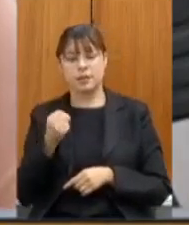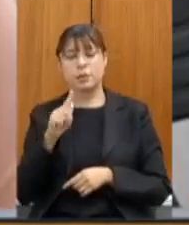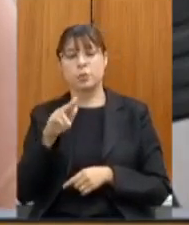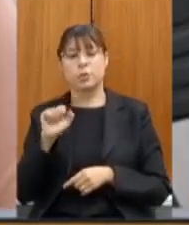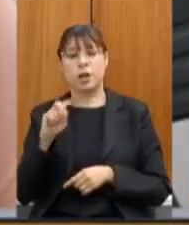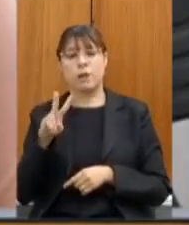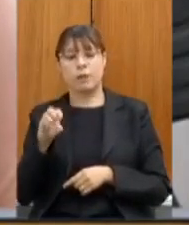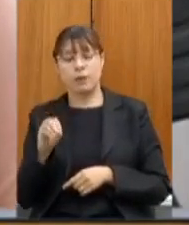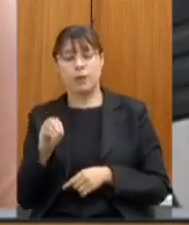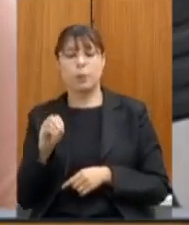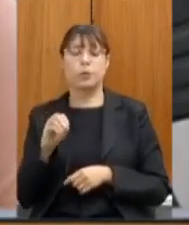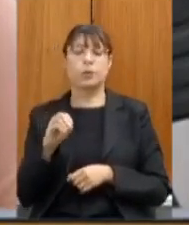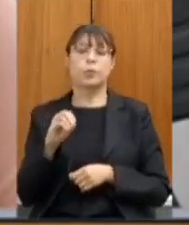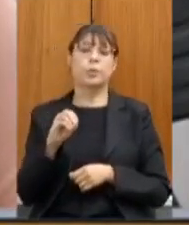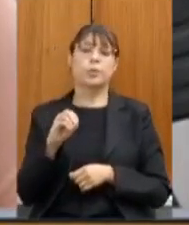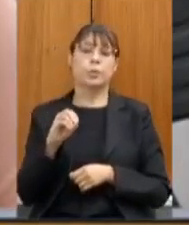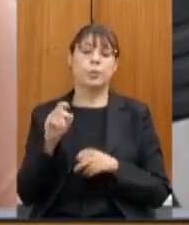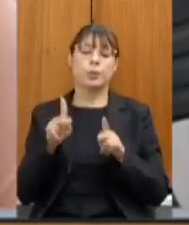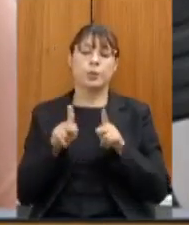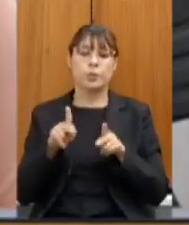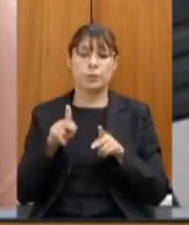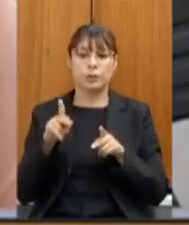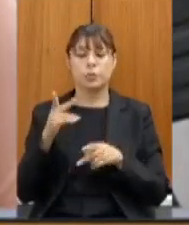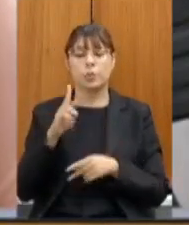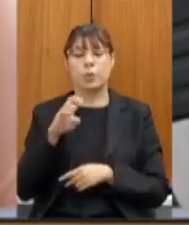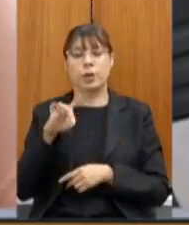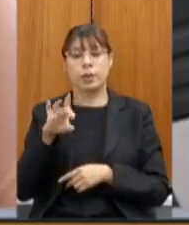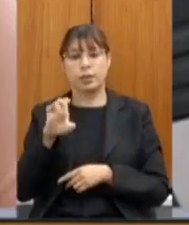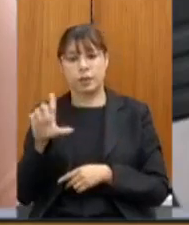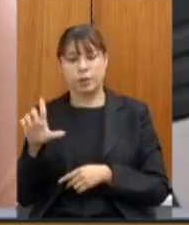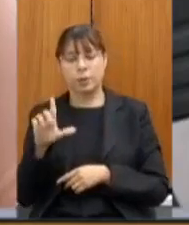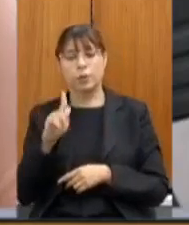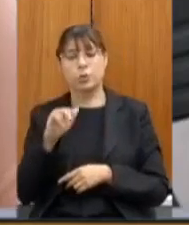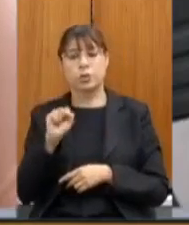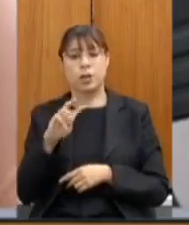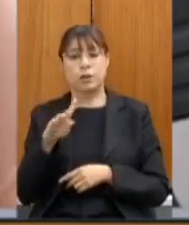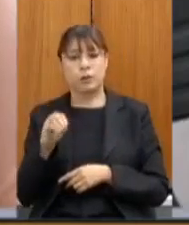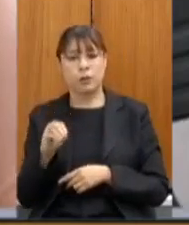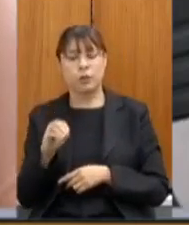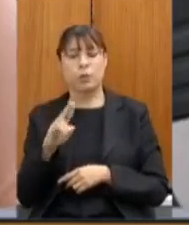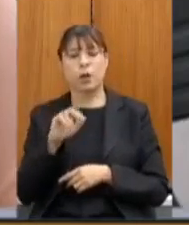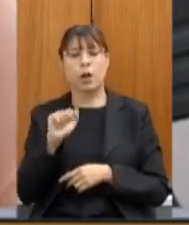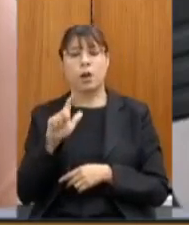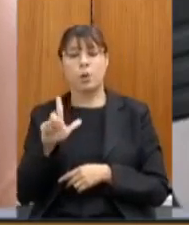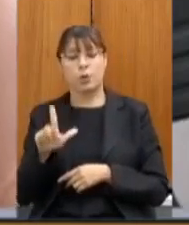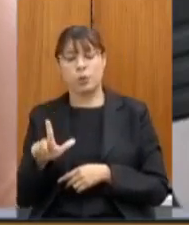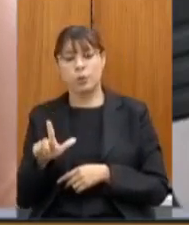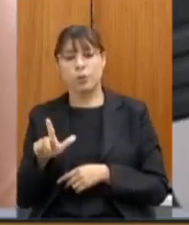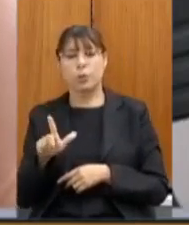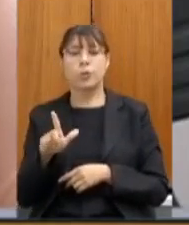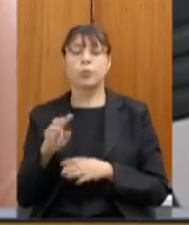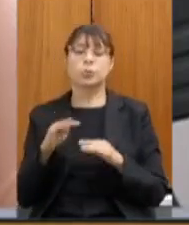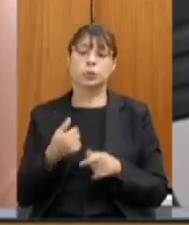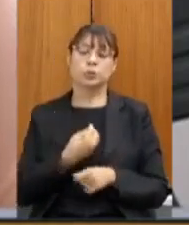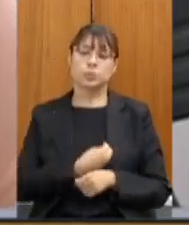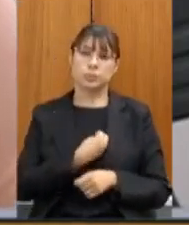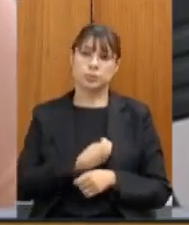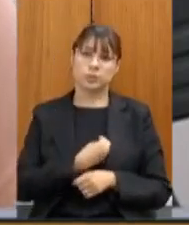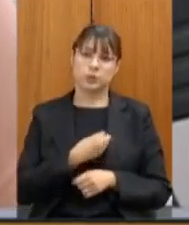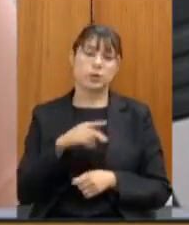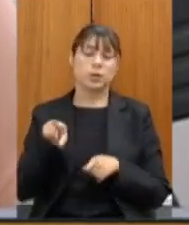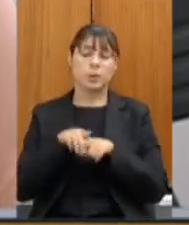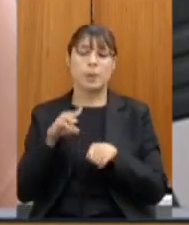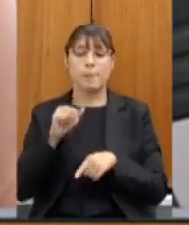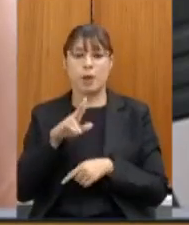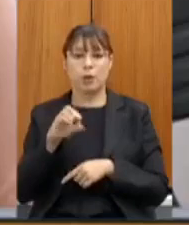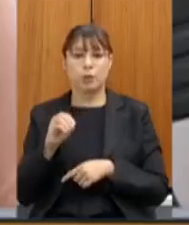Santana deputado professor Wendel deputado Gustavo Aladares deputado Raul Belém que participaram deputado Mauro